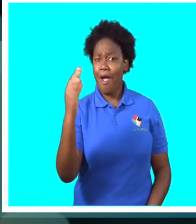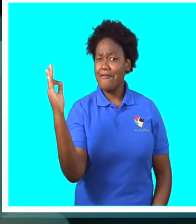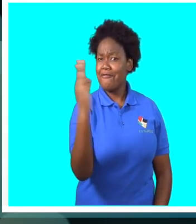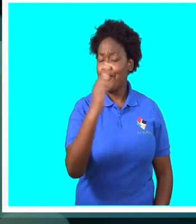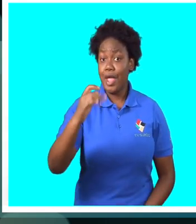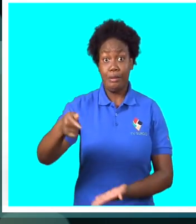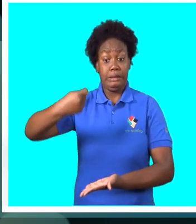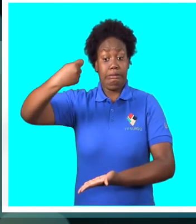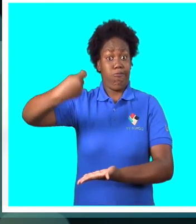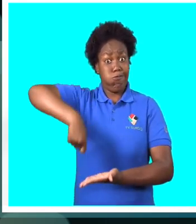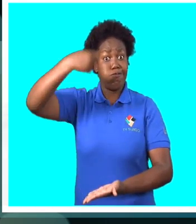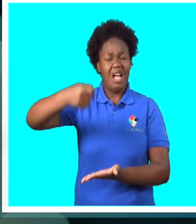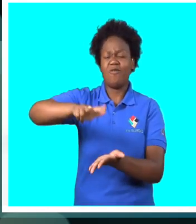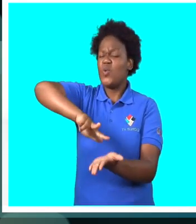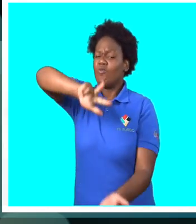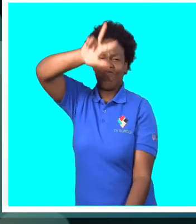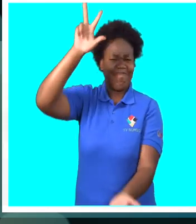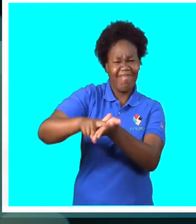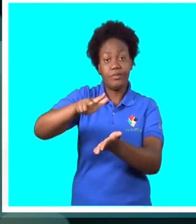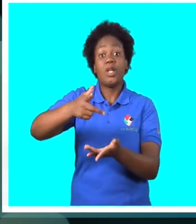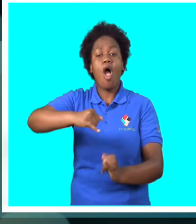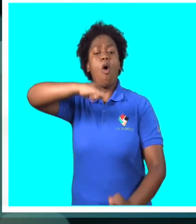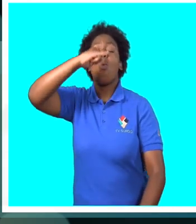será lida no dia 21 de fevereiro em curso.